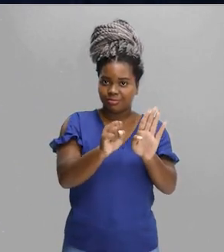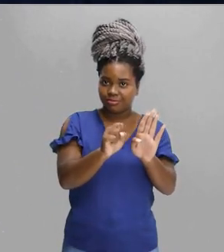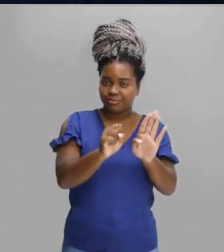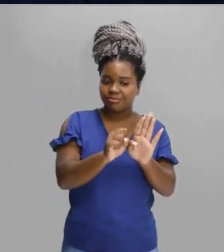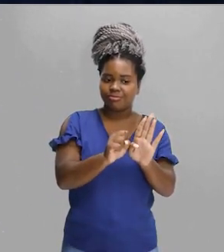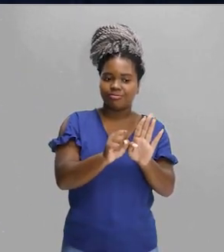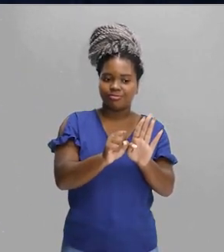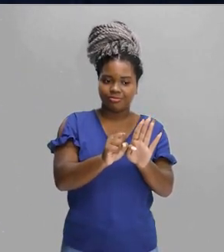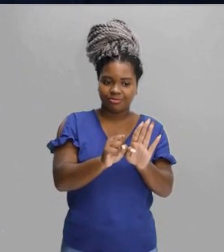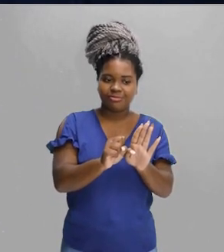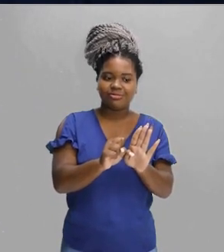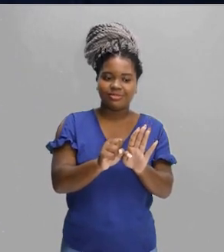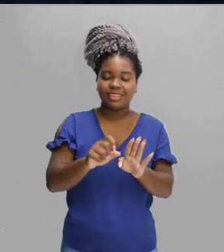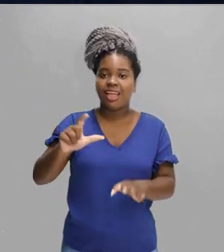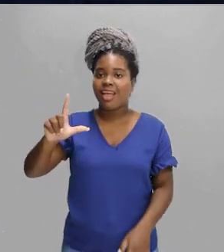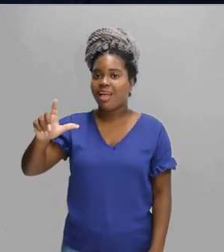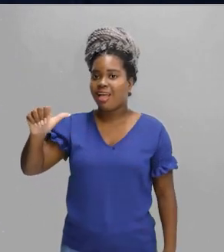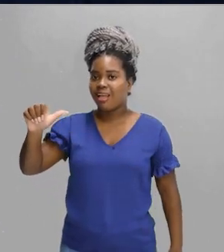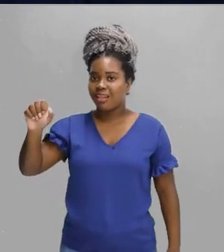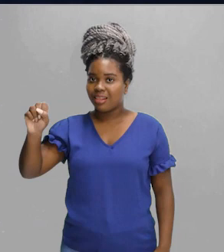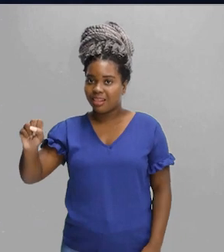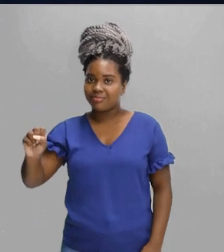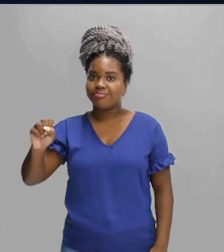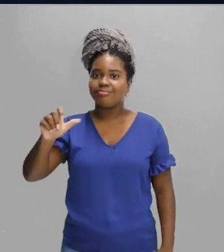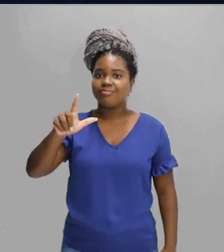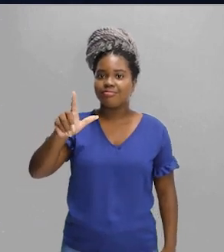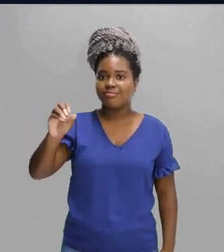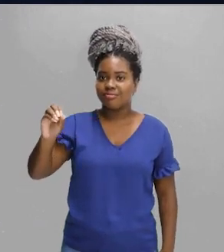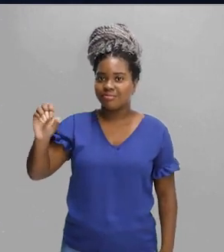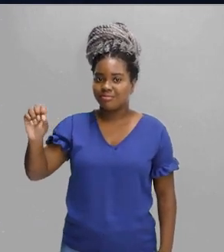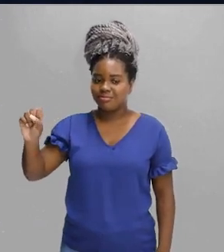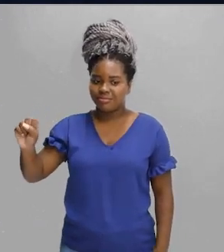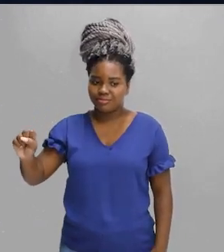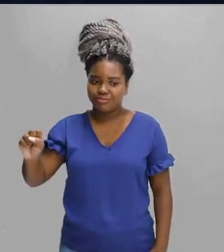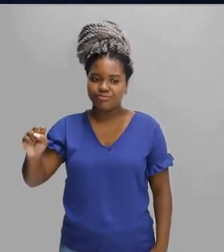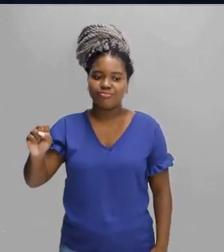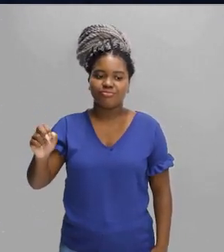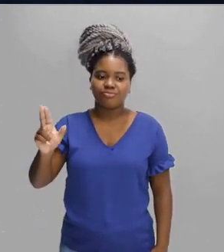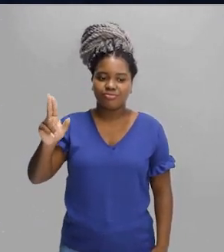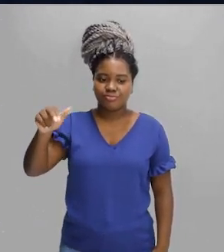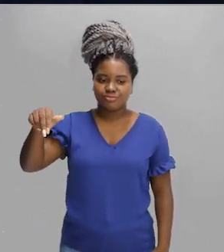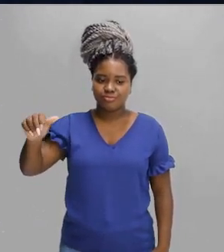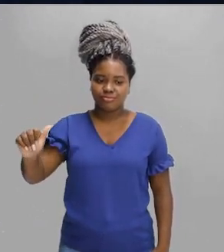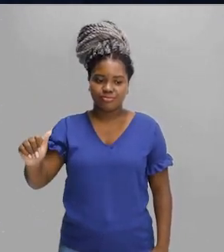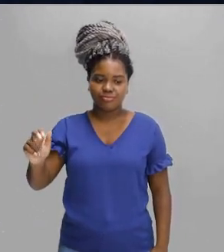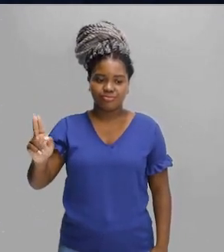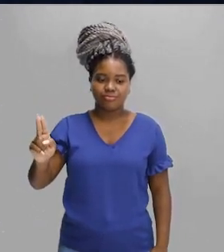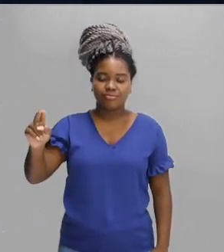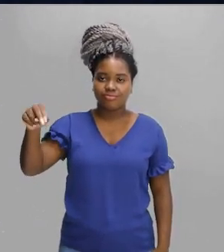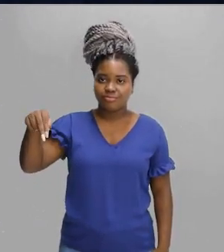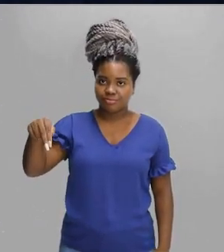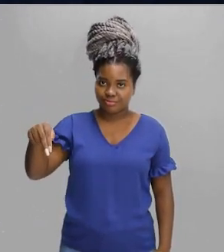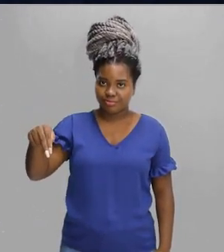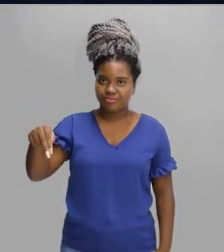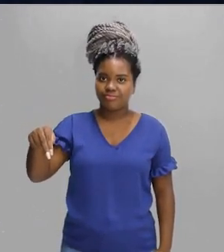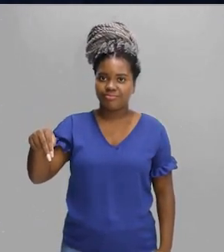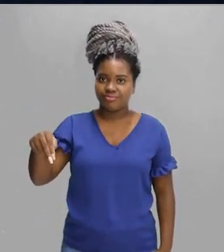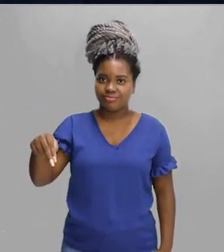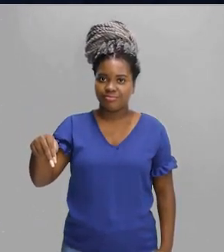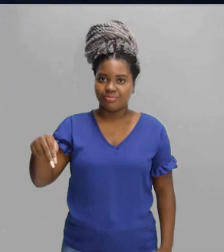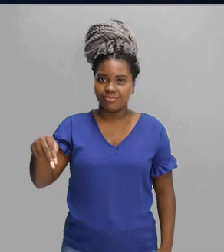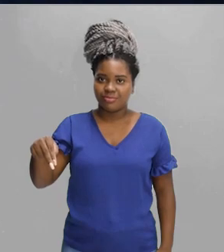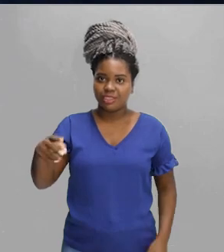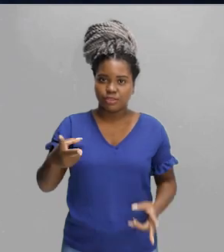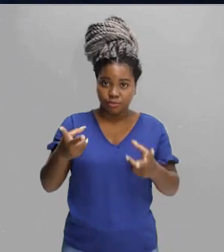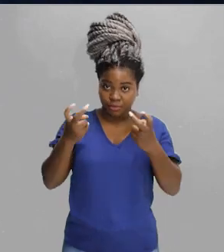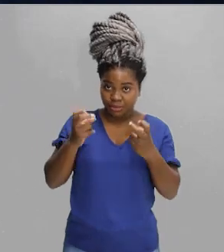coisa. Então, las, los, una, un. Ok? Então, identificado